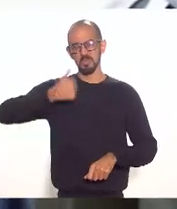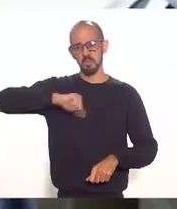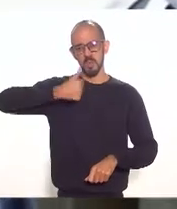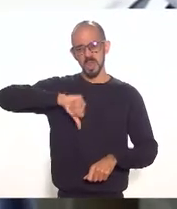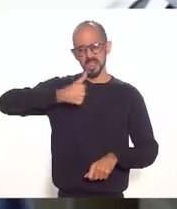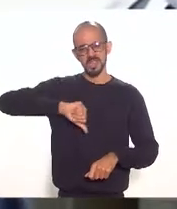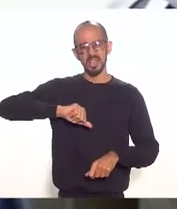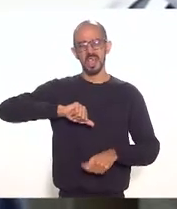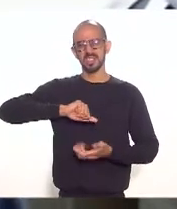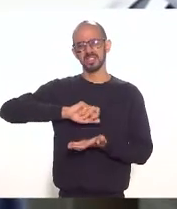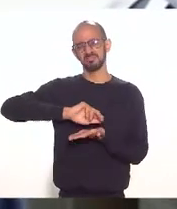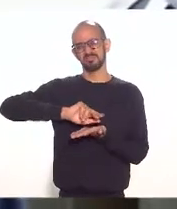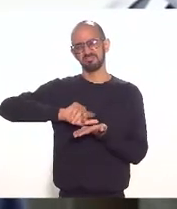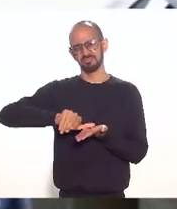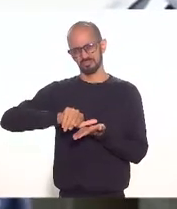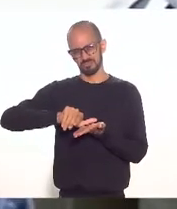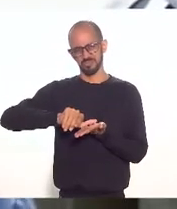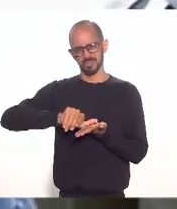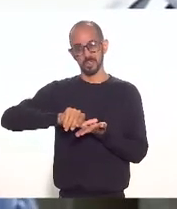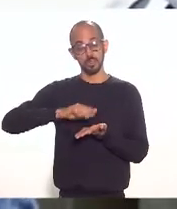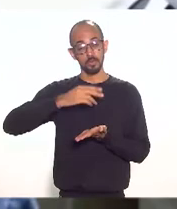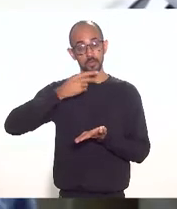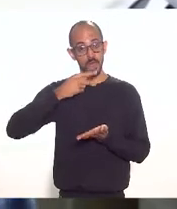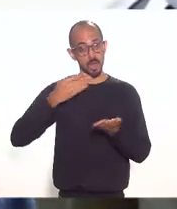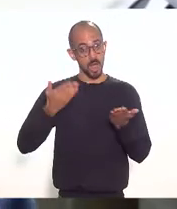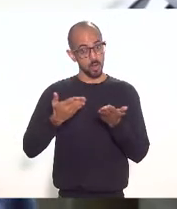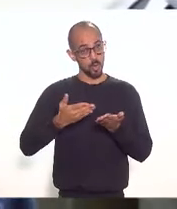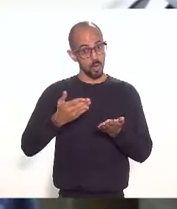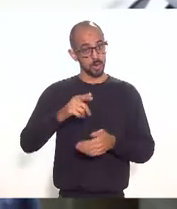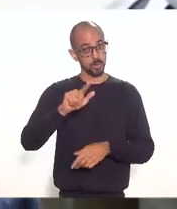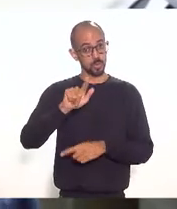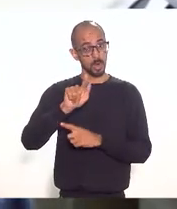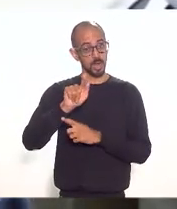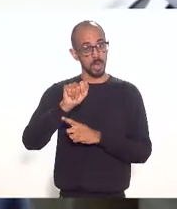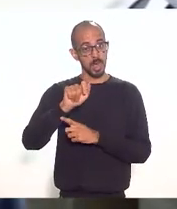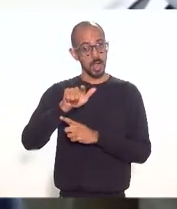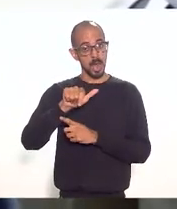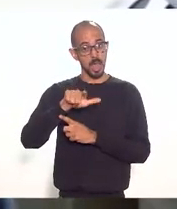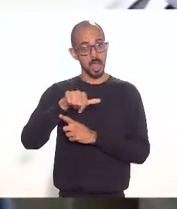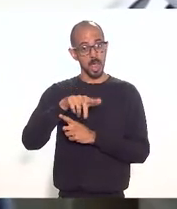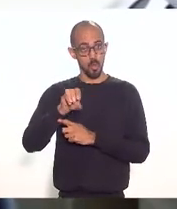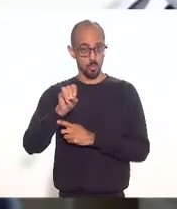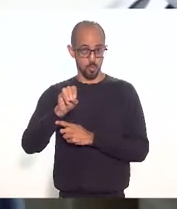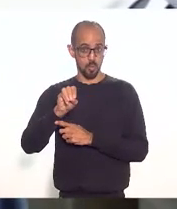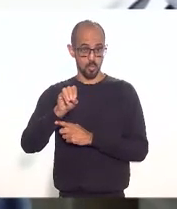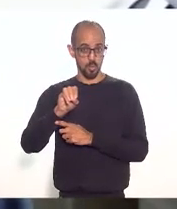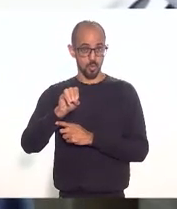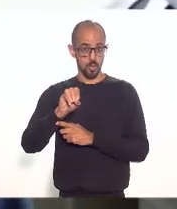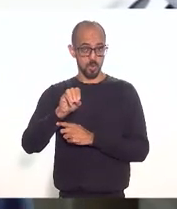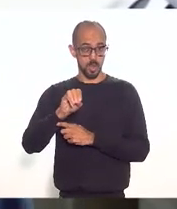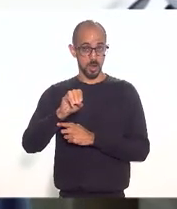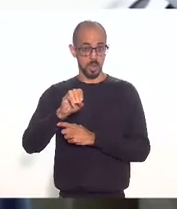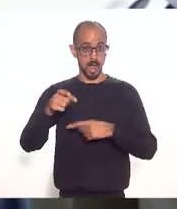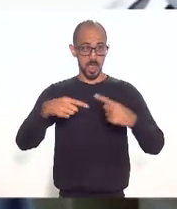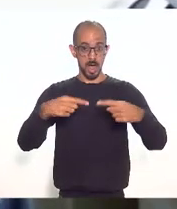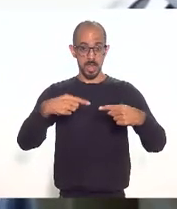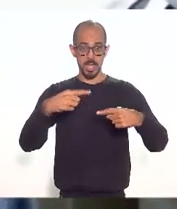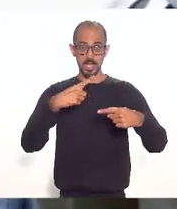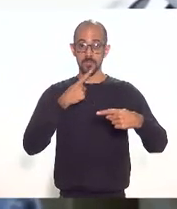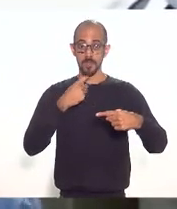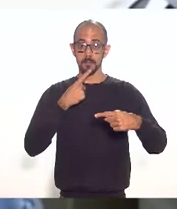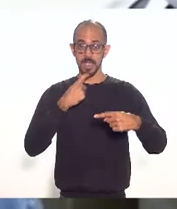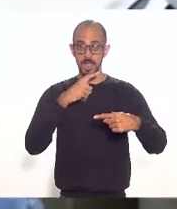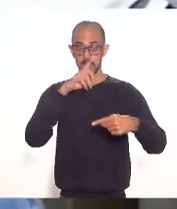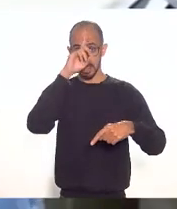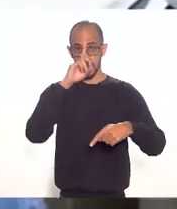Estou falando aqui do Aeroporto Internacional do Galeão com as suas respectivas linha vermelha e linha amarela, entre